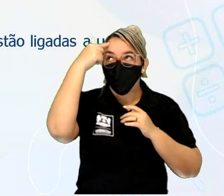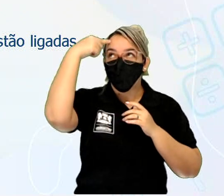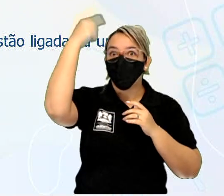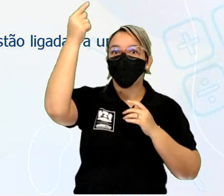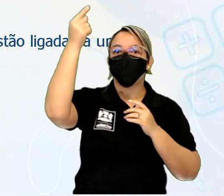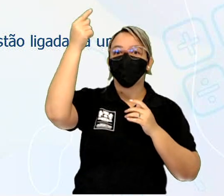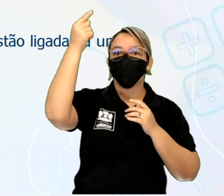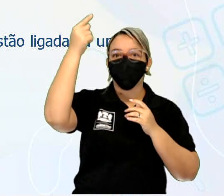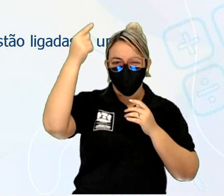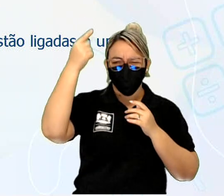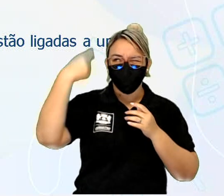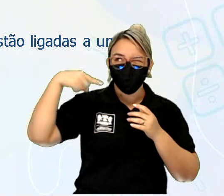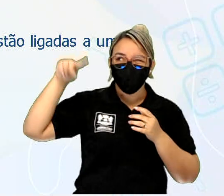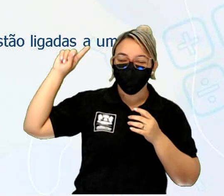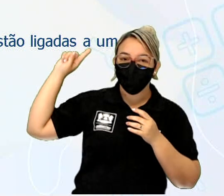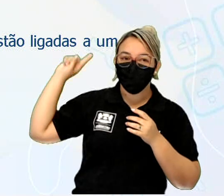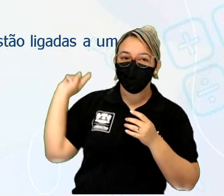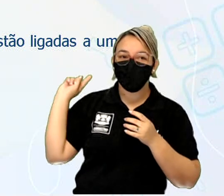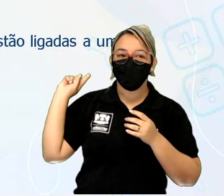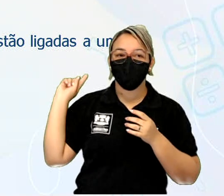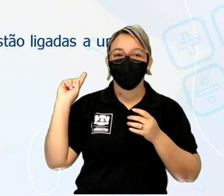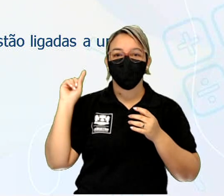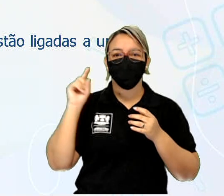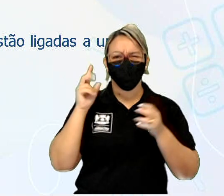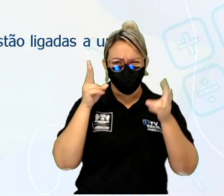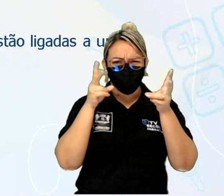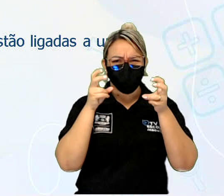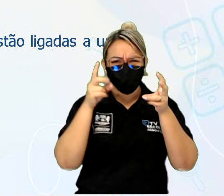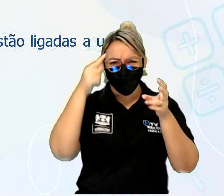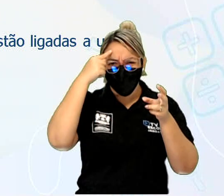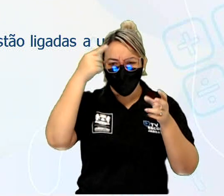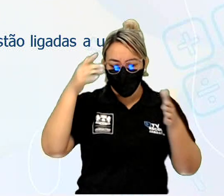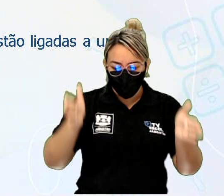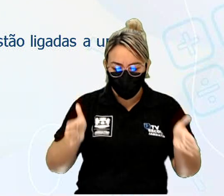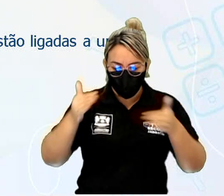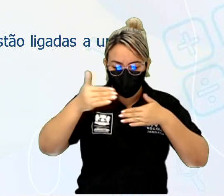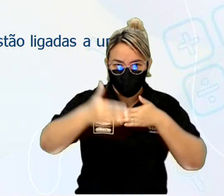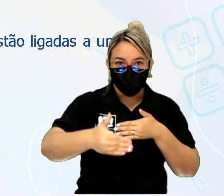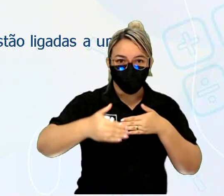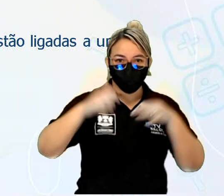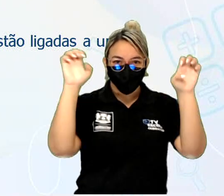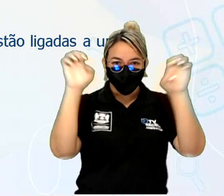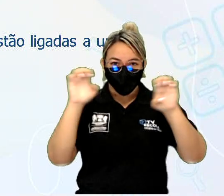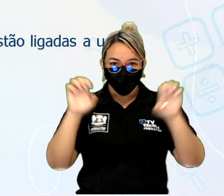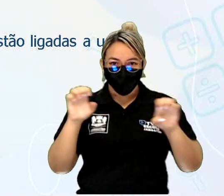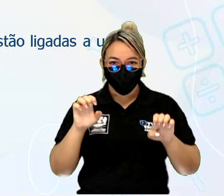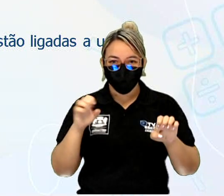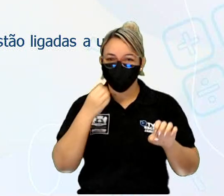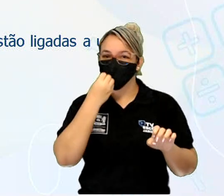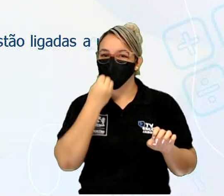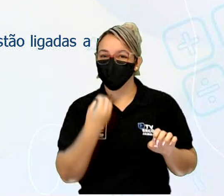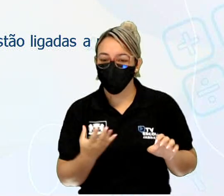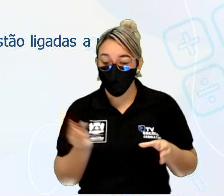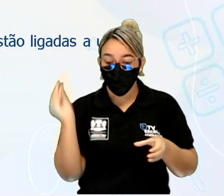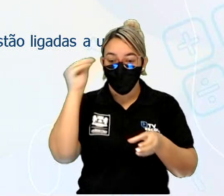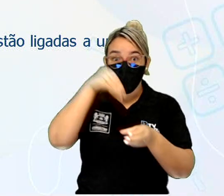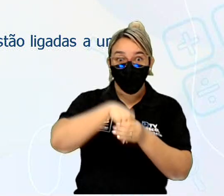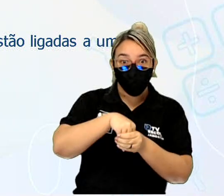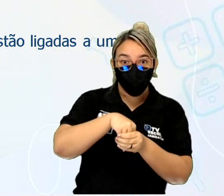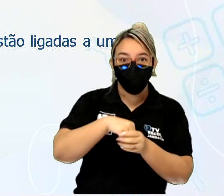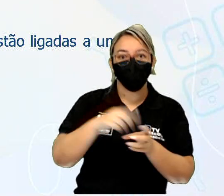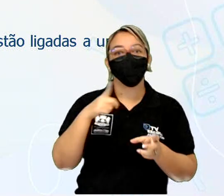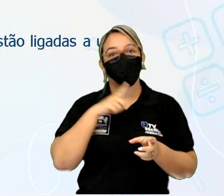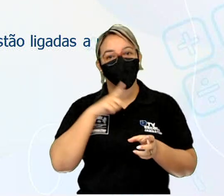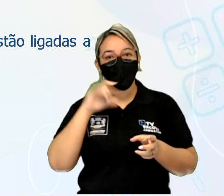voltem um pouquinho na aula e vejam a caixa que eu trouxe com os elementos maravilhosos. E dentro da caixa nós tínhamos uma